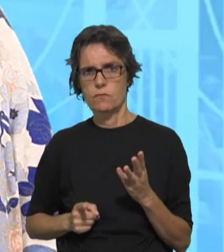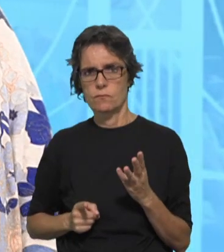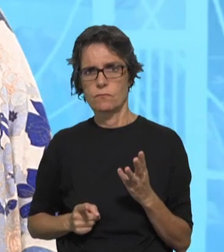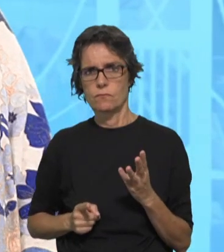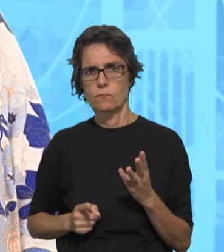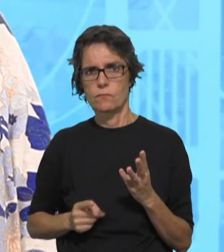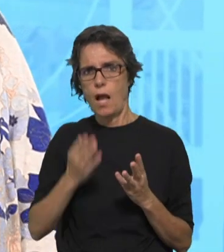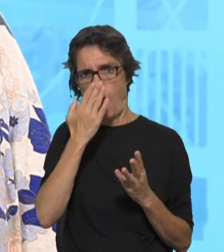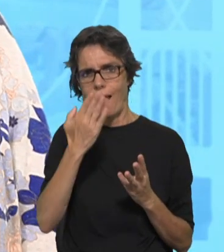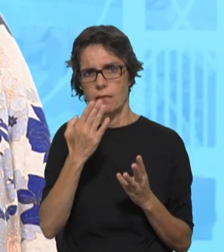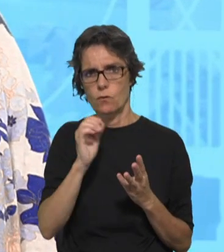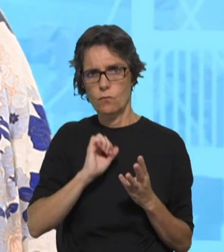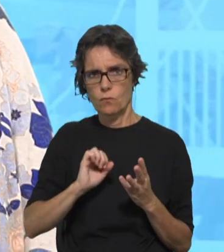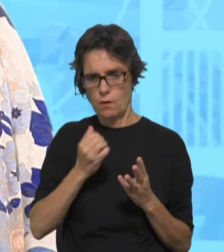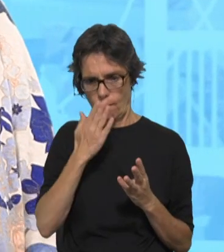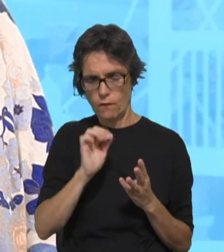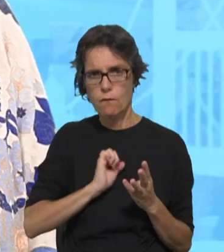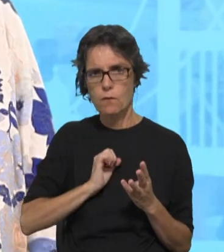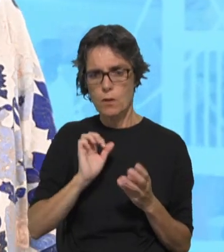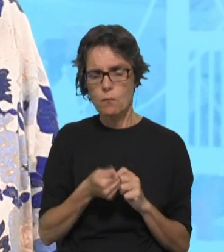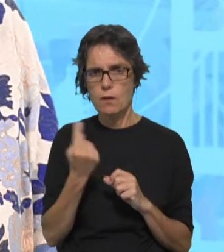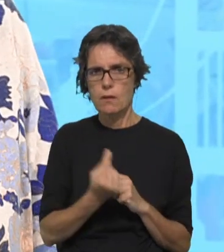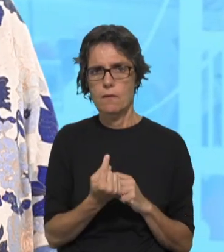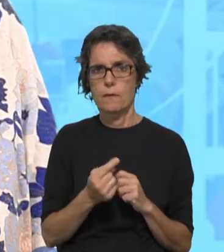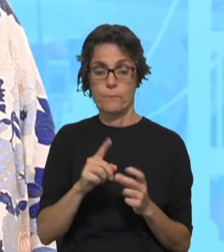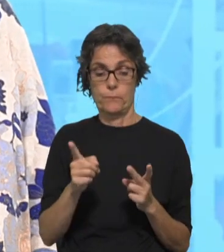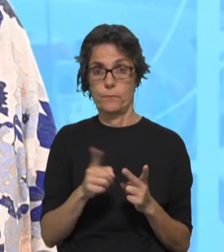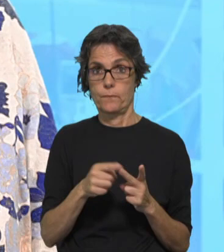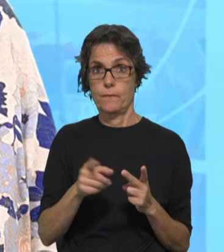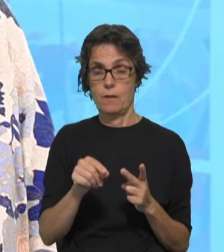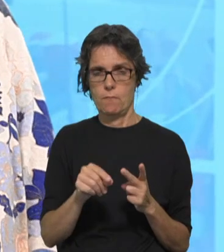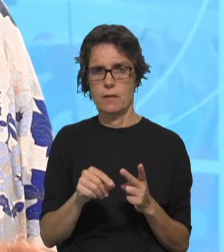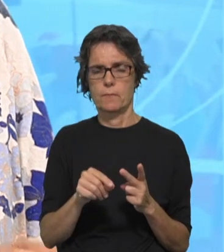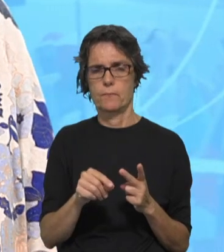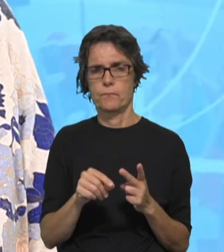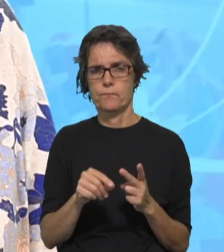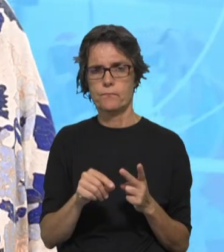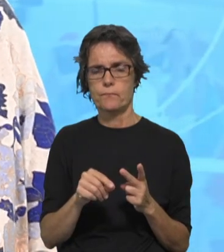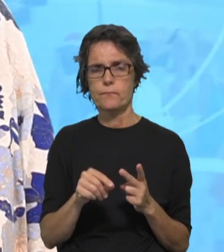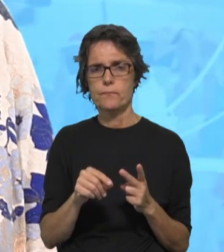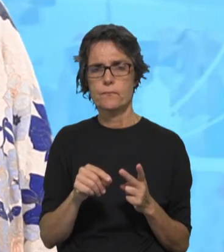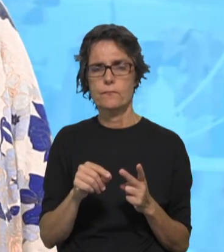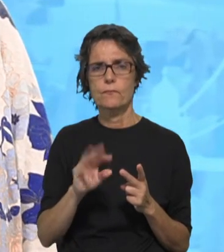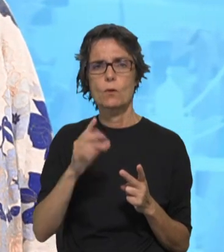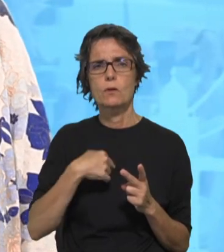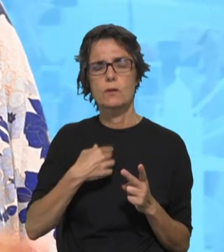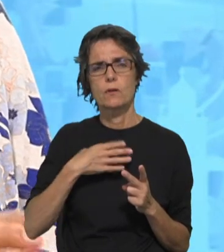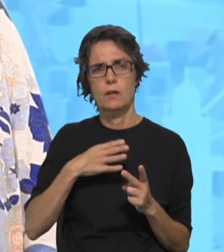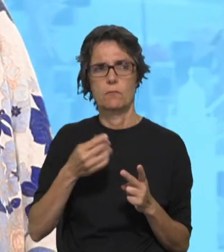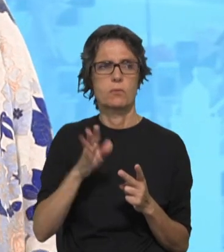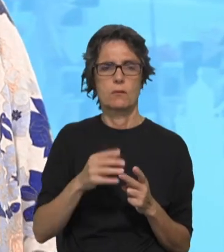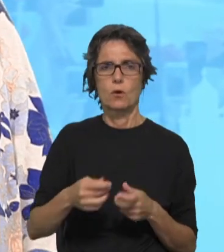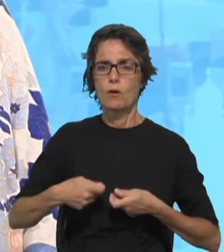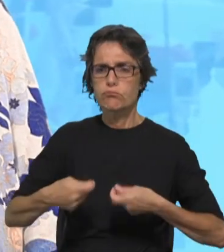E, por outro lado, para procurar essa sobriedade, essa diminuição do consumo,